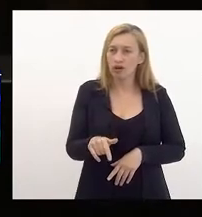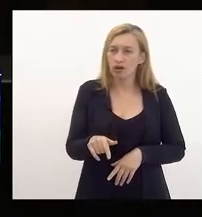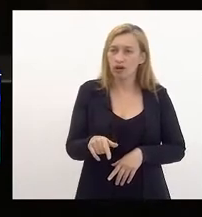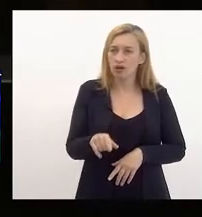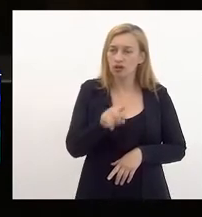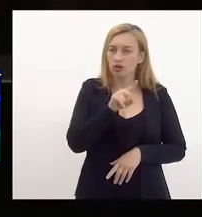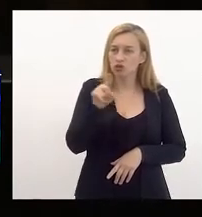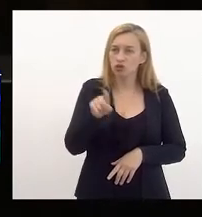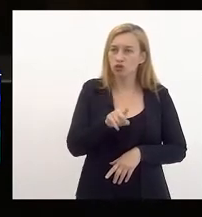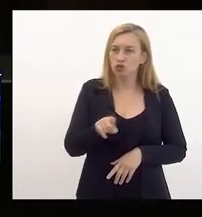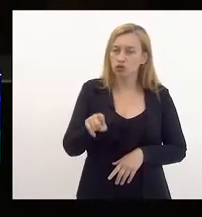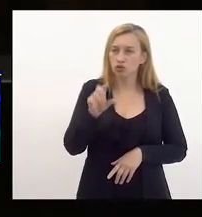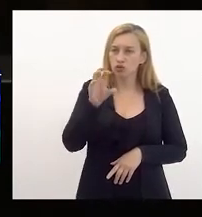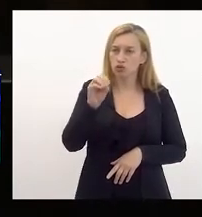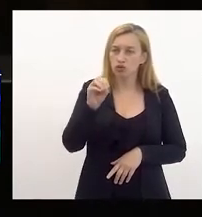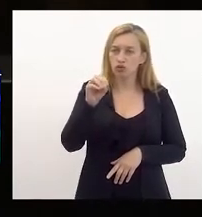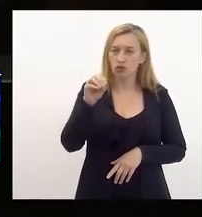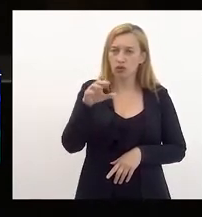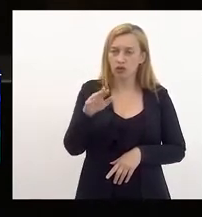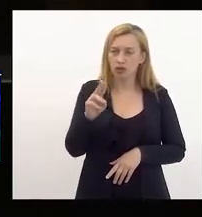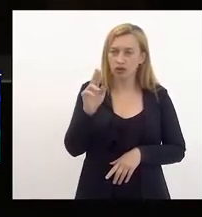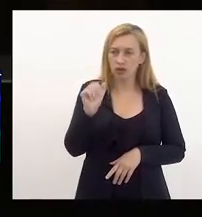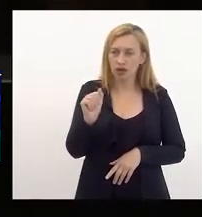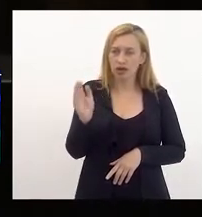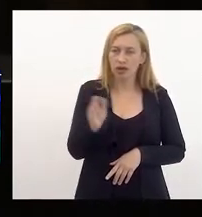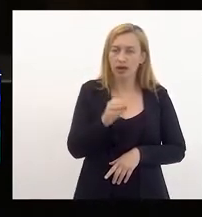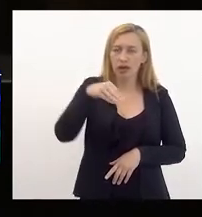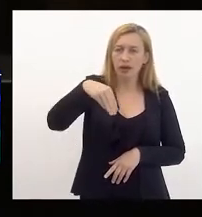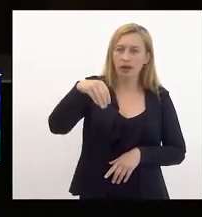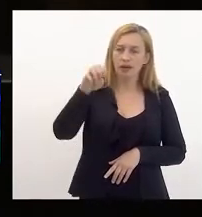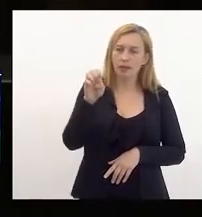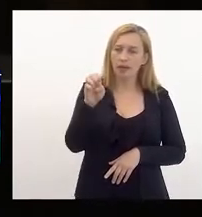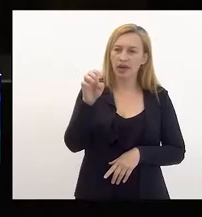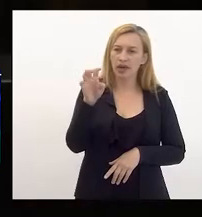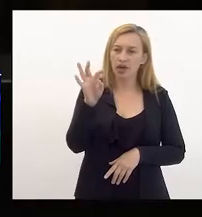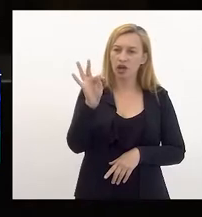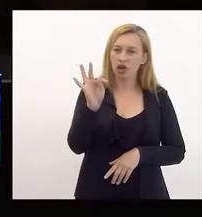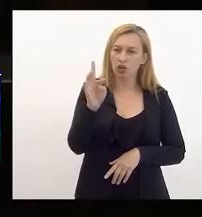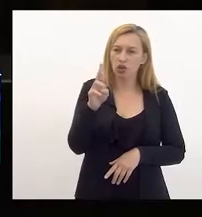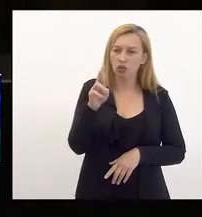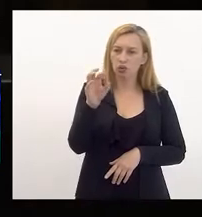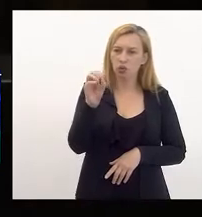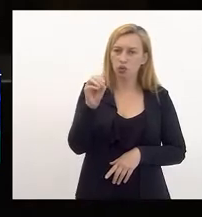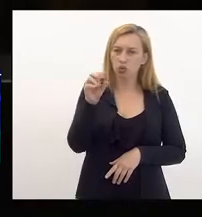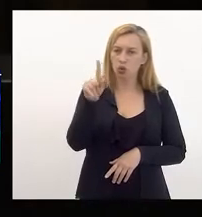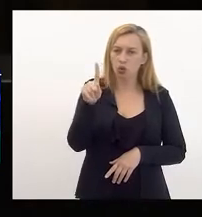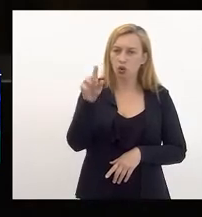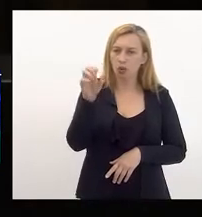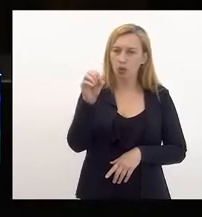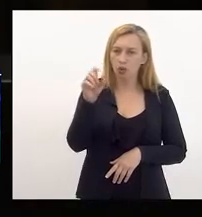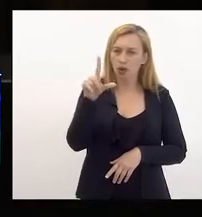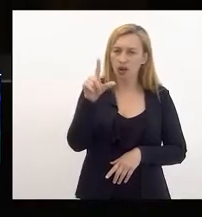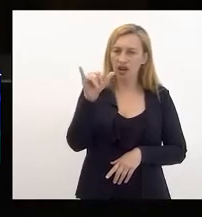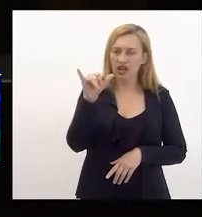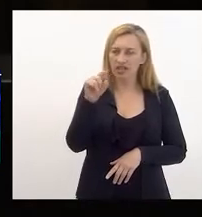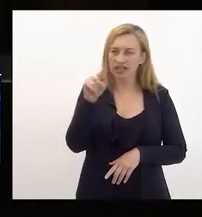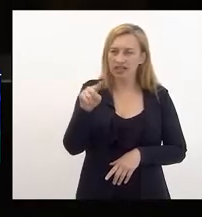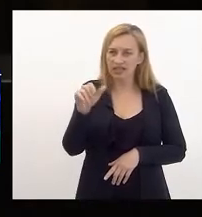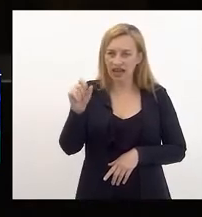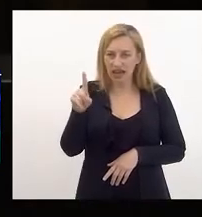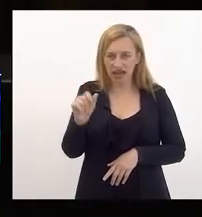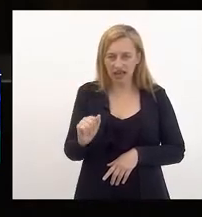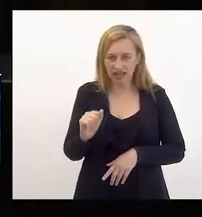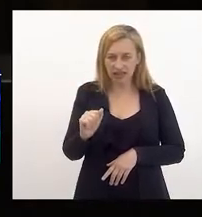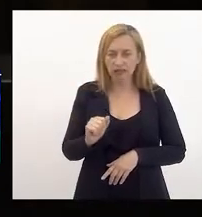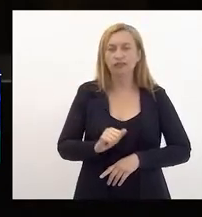metropolizada. Era esse o termo que se usava na época. Ora, não sendo considerada zona